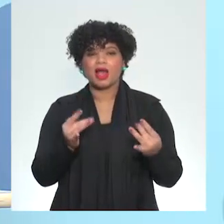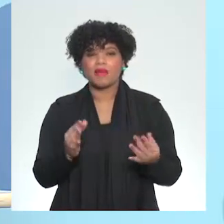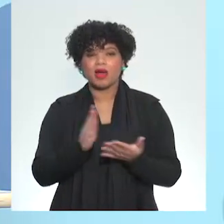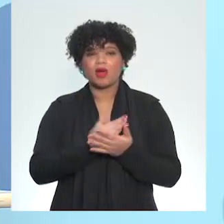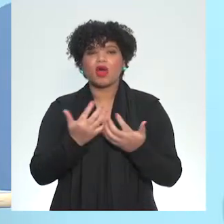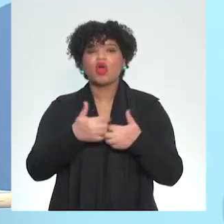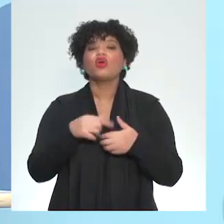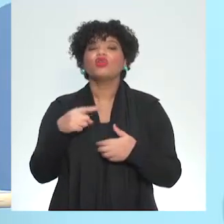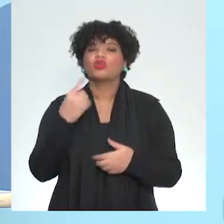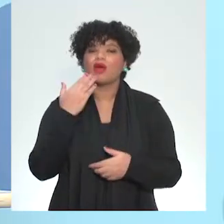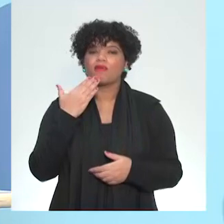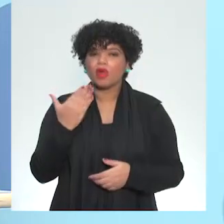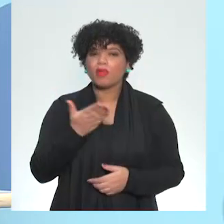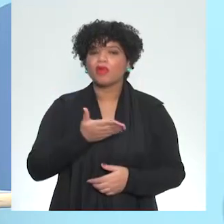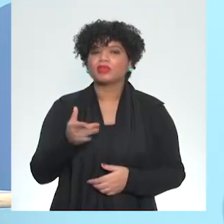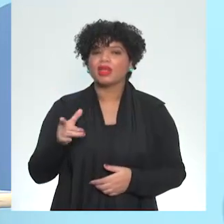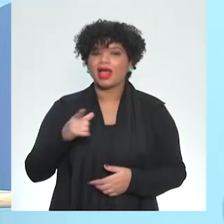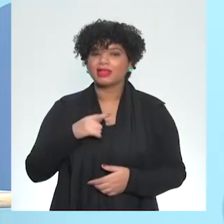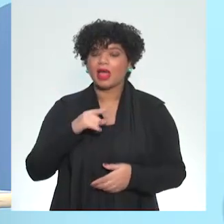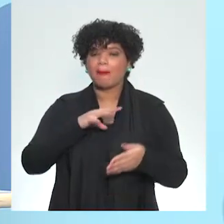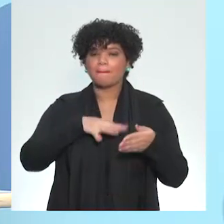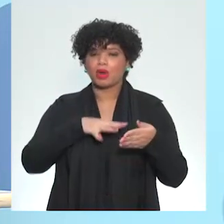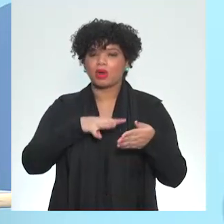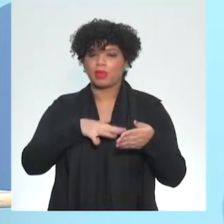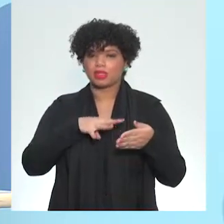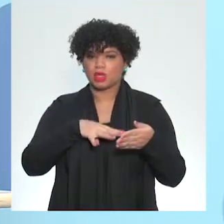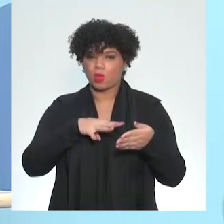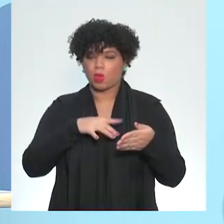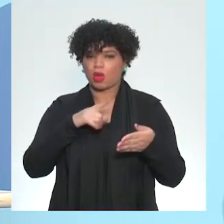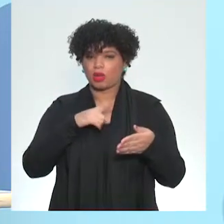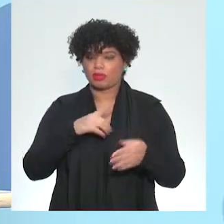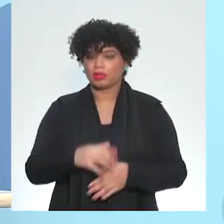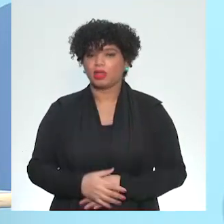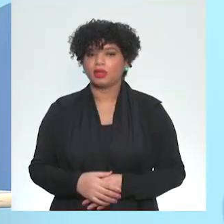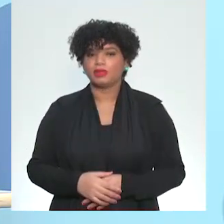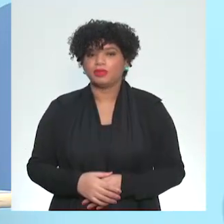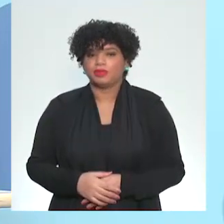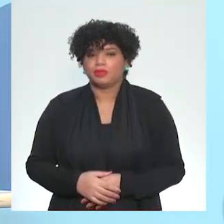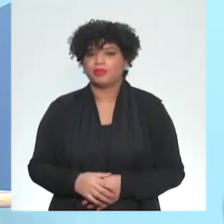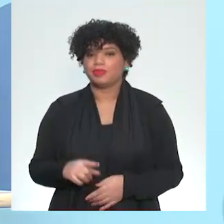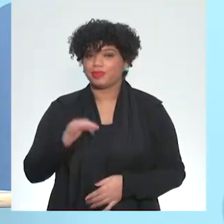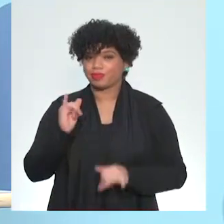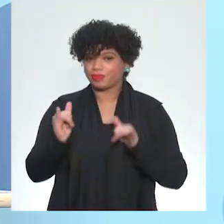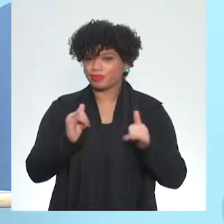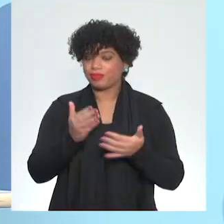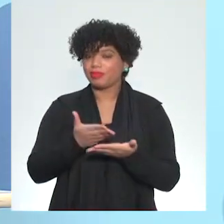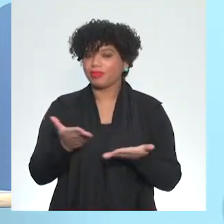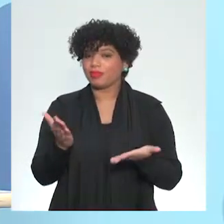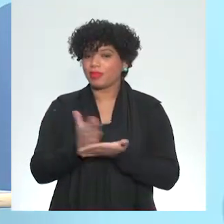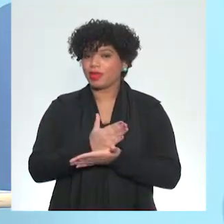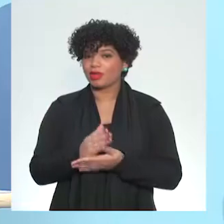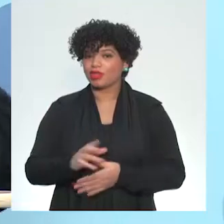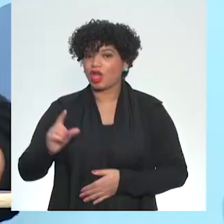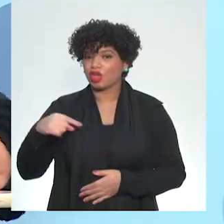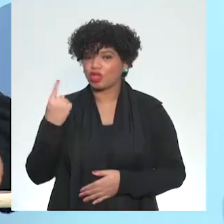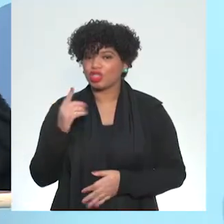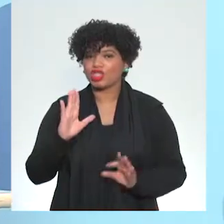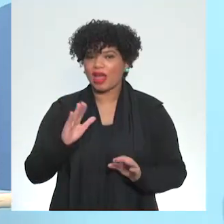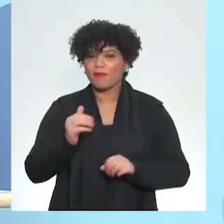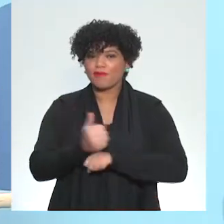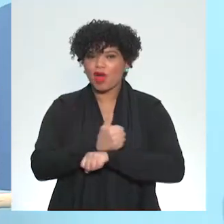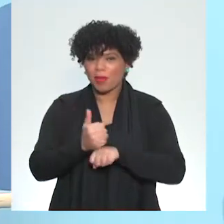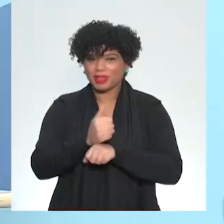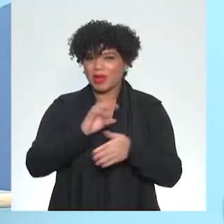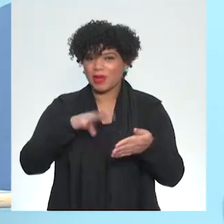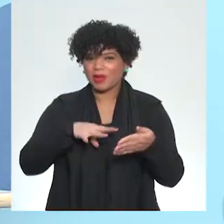para vocês aparecem aí numa programação. Só para já deixar alguns avisos dados. Não somos programadoras.